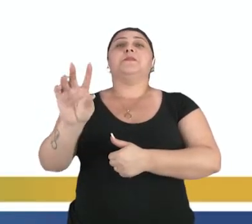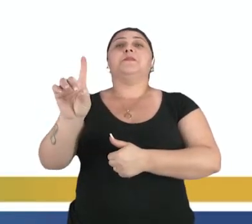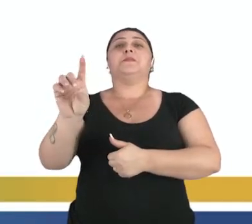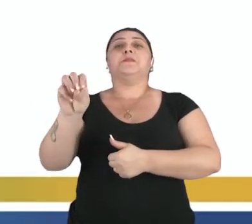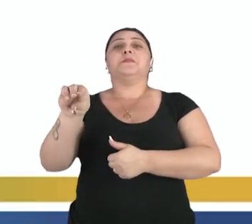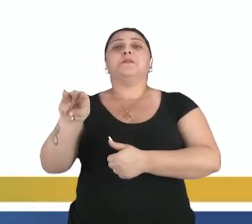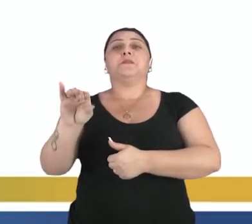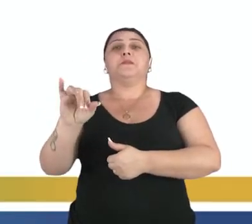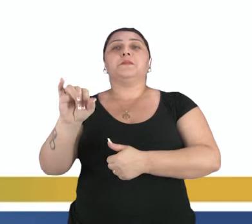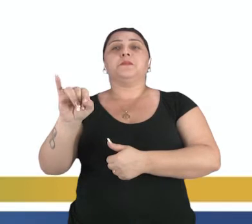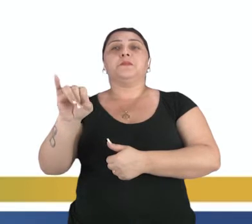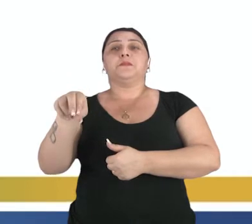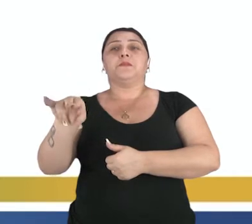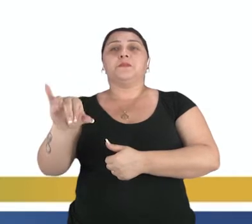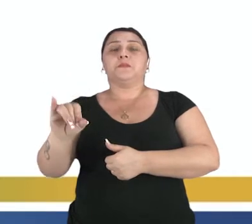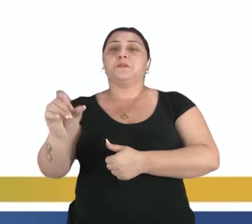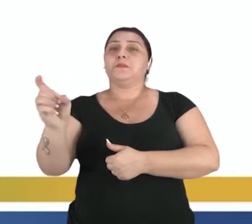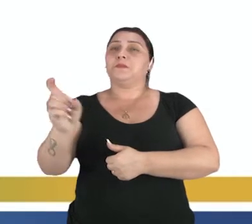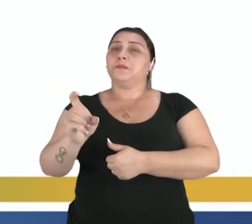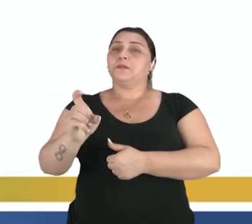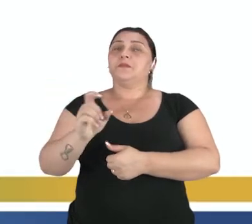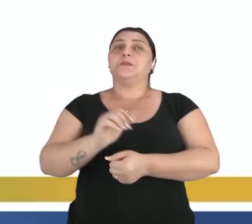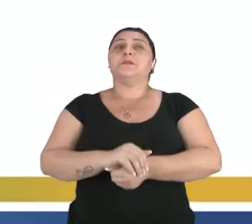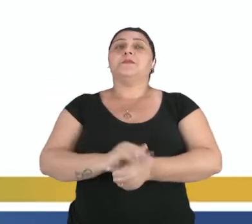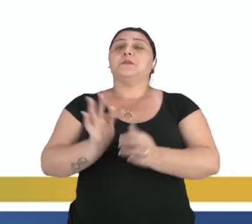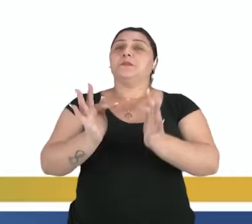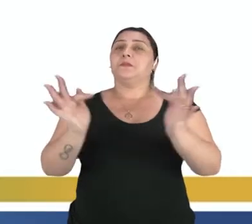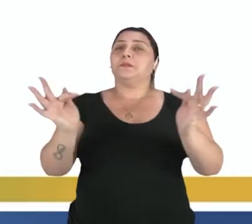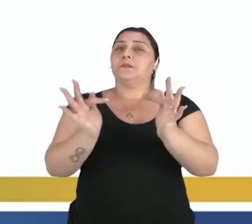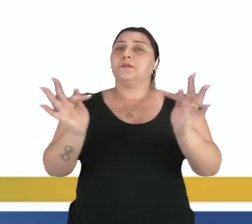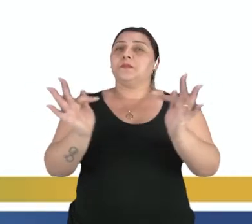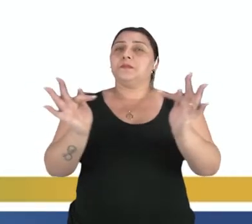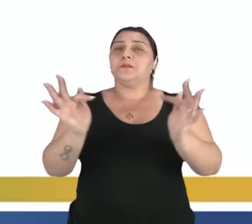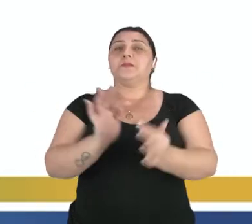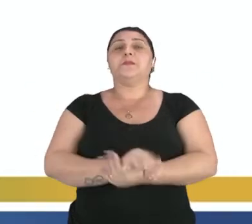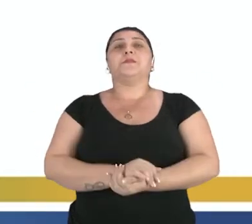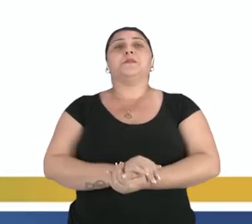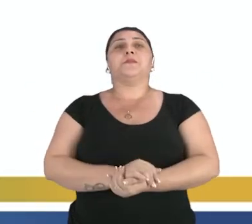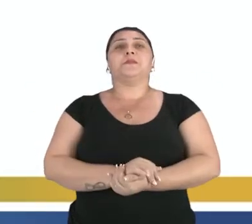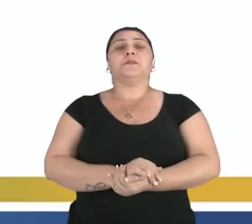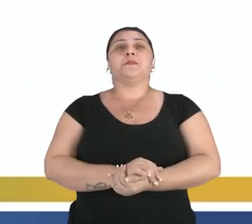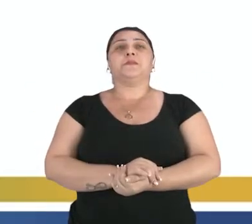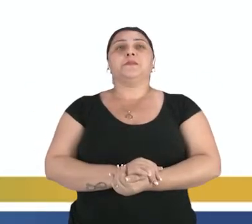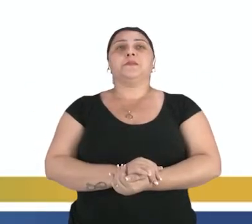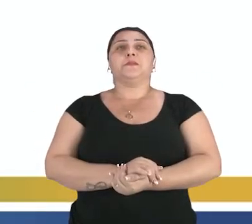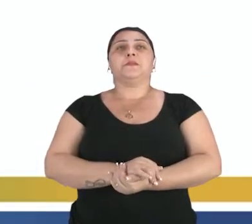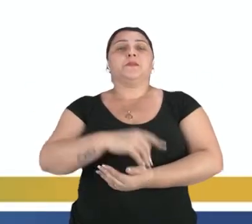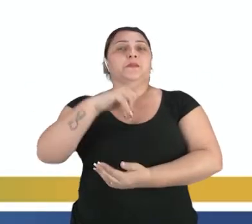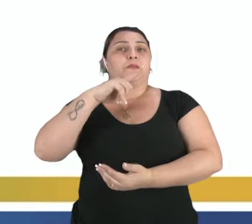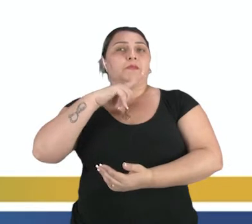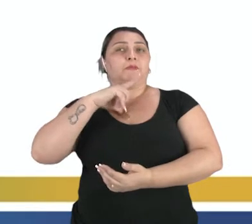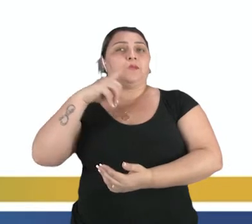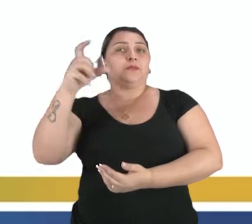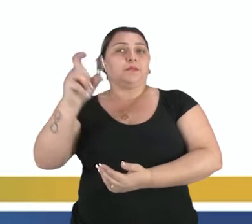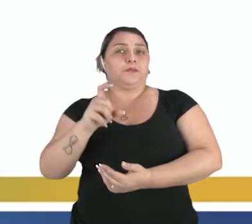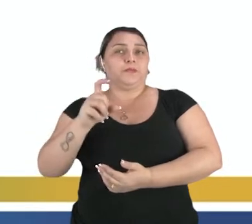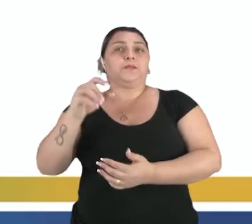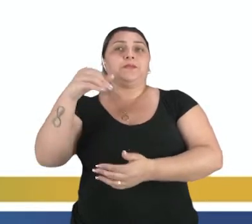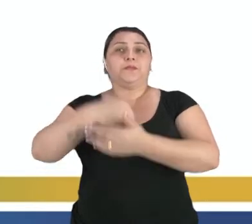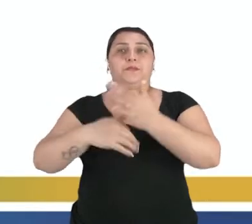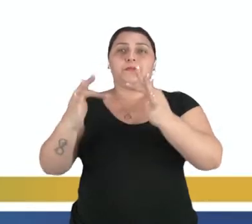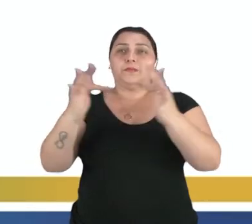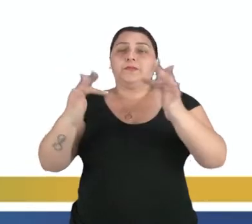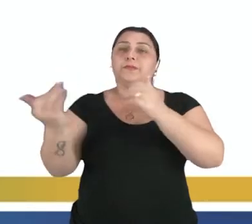domínio, ou seja, o valor de x, na função. Então, nesse caso, aonde tiver x na